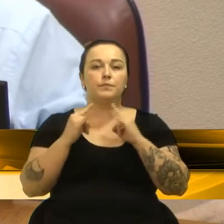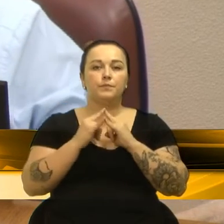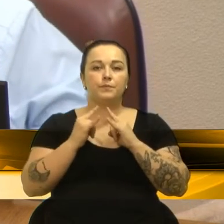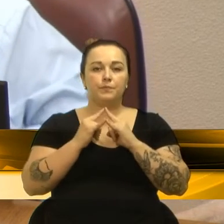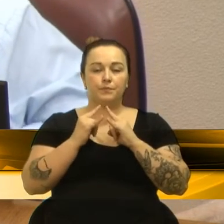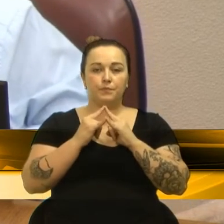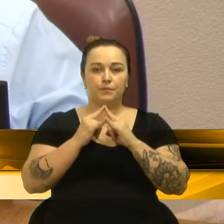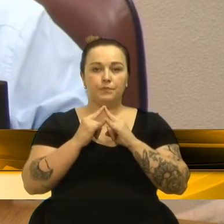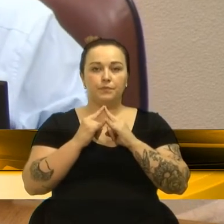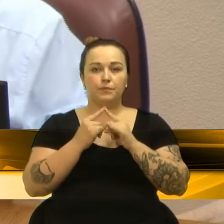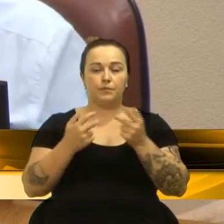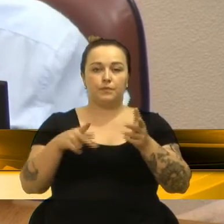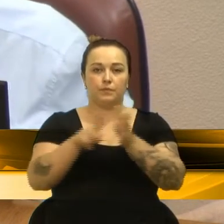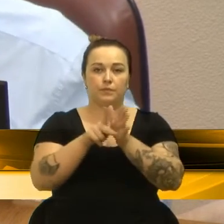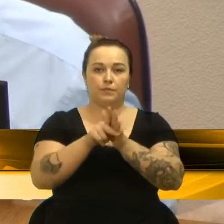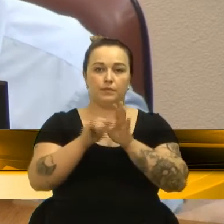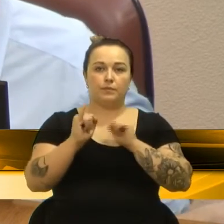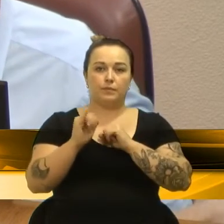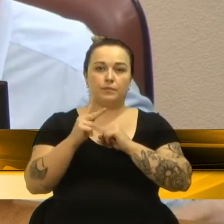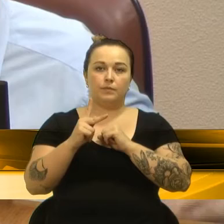Previdência e Assistência Municipal IPAM,